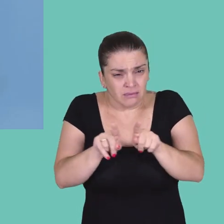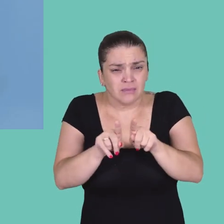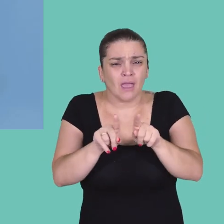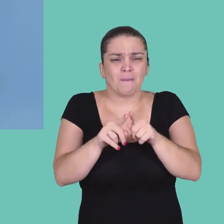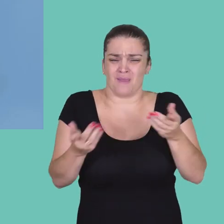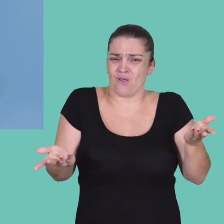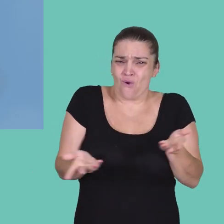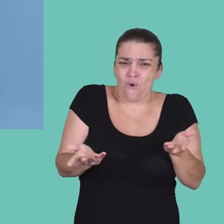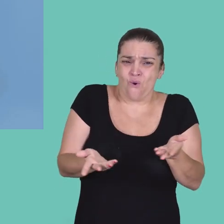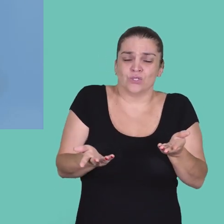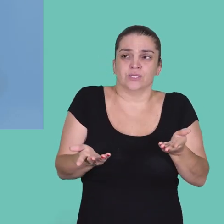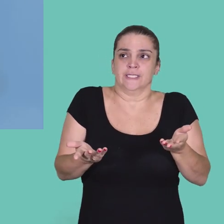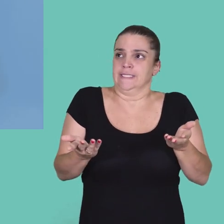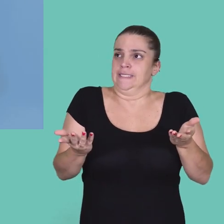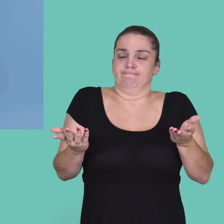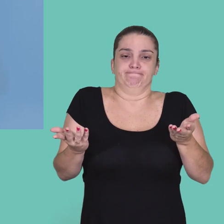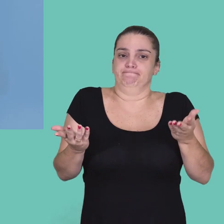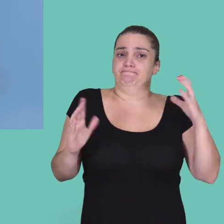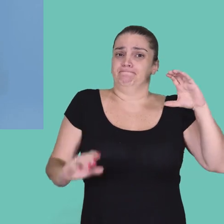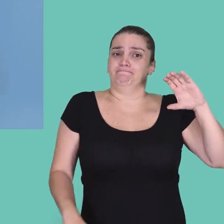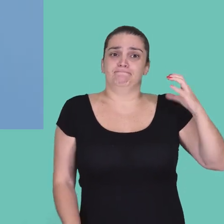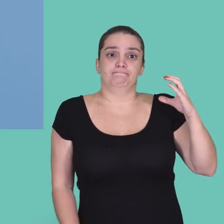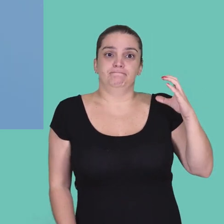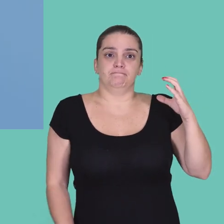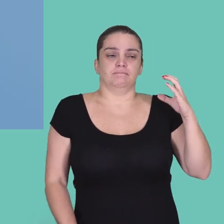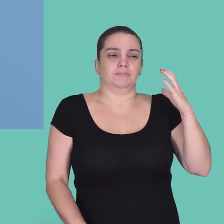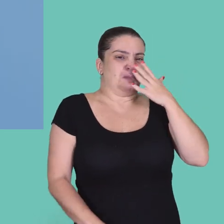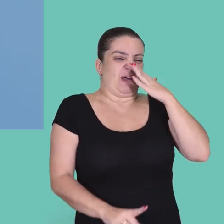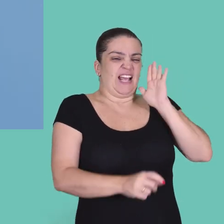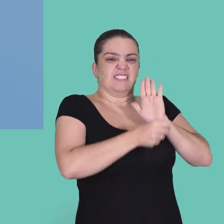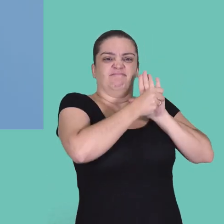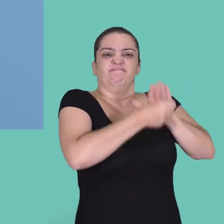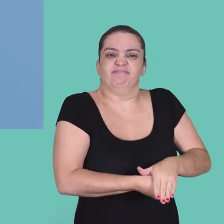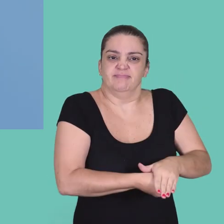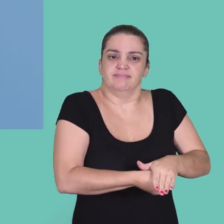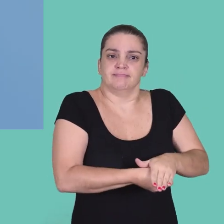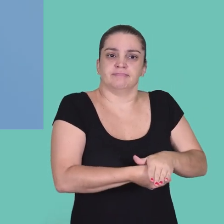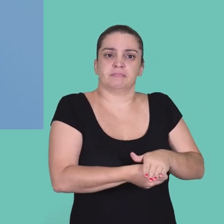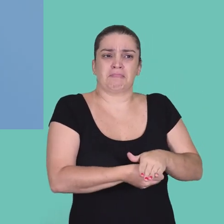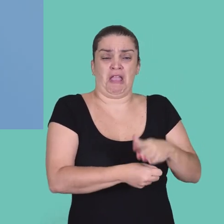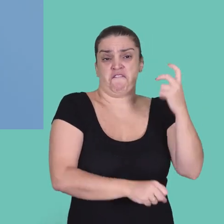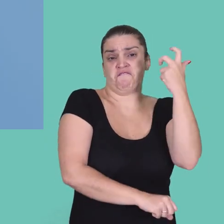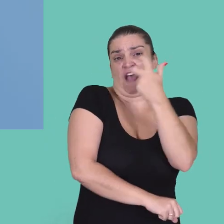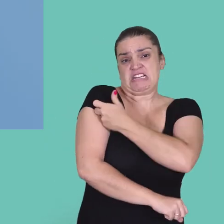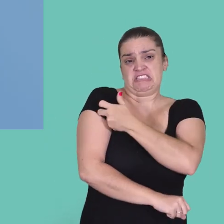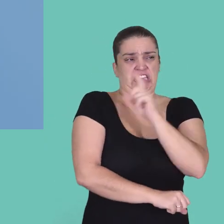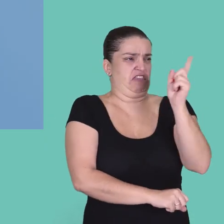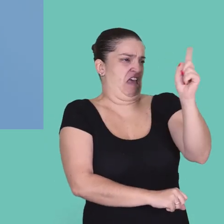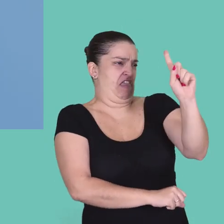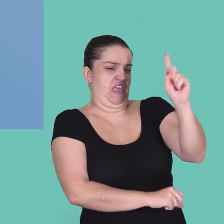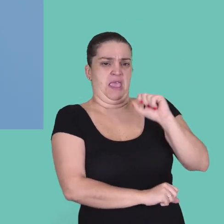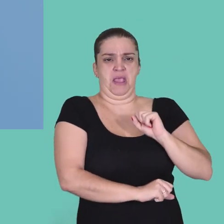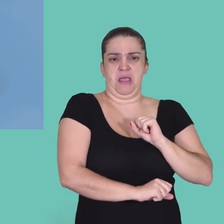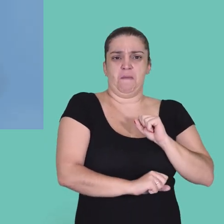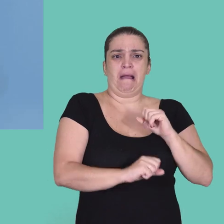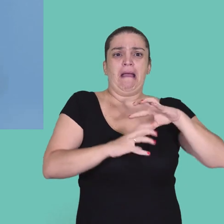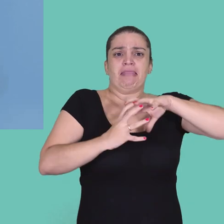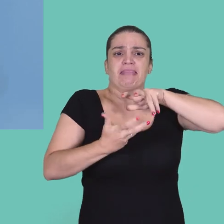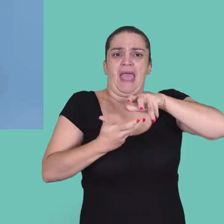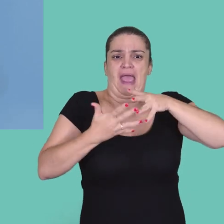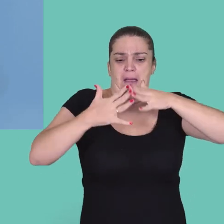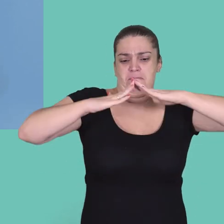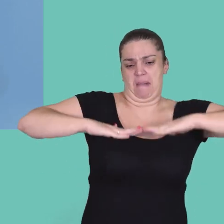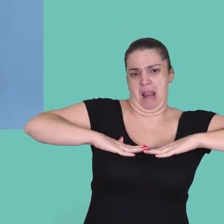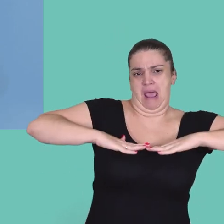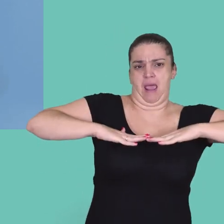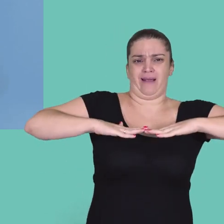Sem falar do fato de que hoje em dia a ciência tem sido, no mundo inteiro, atacada com versões de que vacinas não funcionam, a